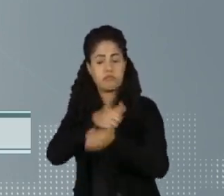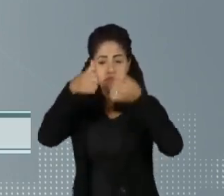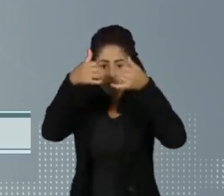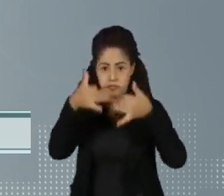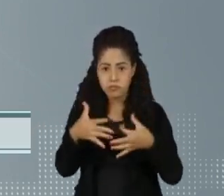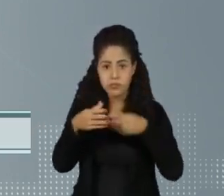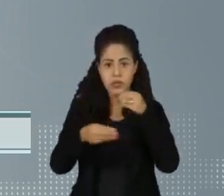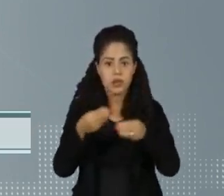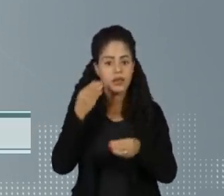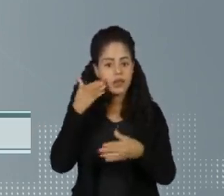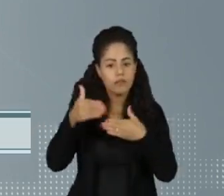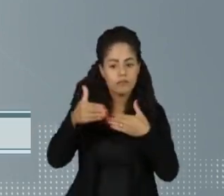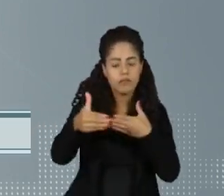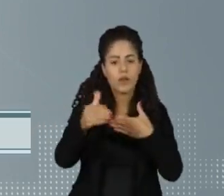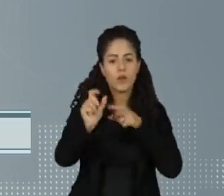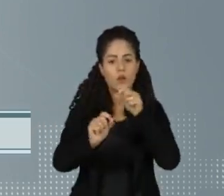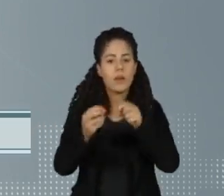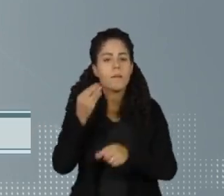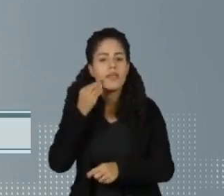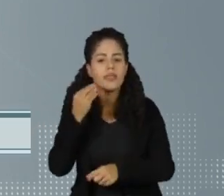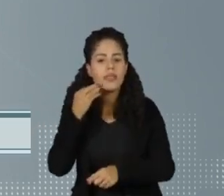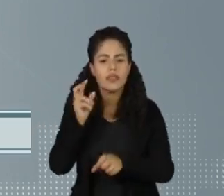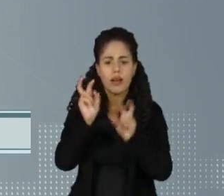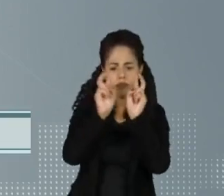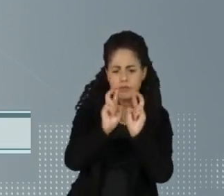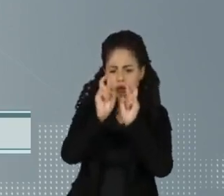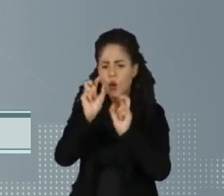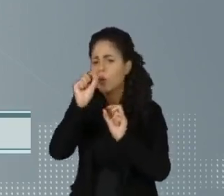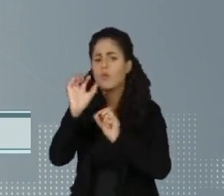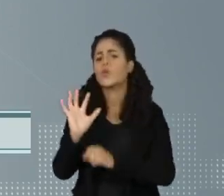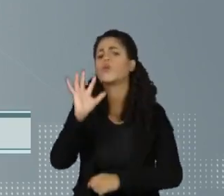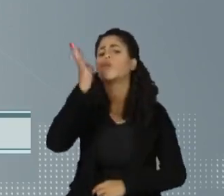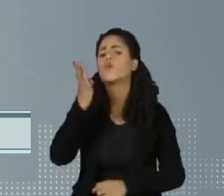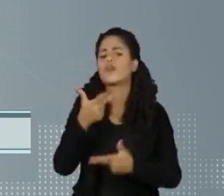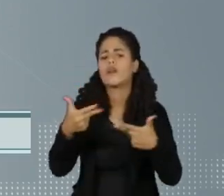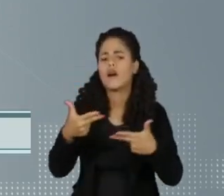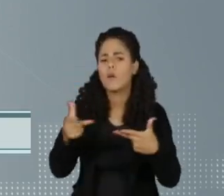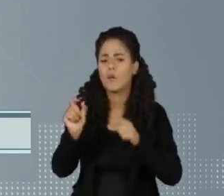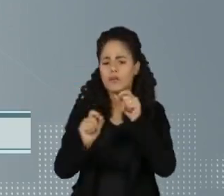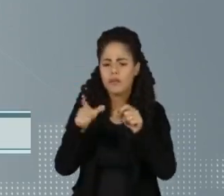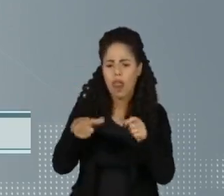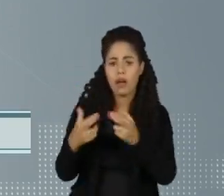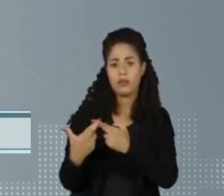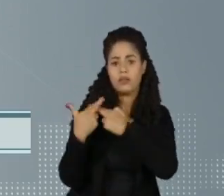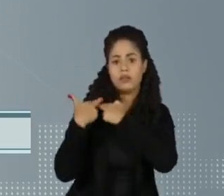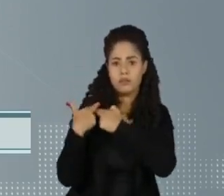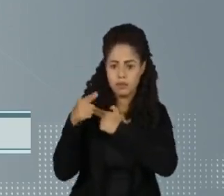instaurou o procedimento para apurar as circunstâncias e as responsabilidades do acidente.